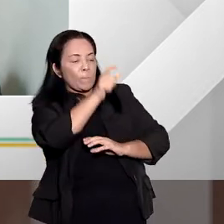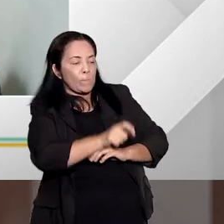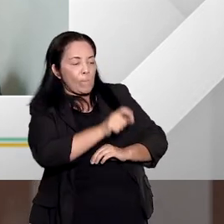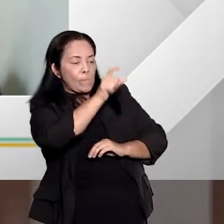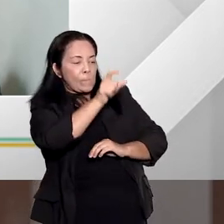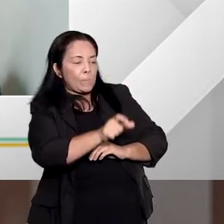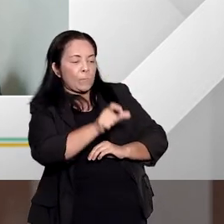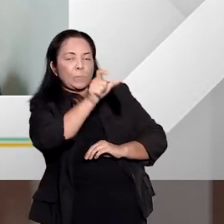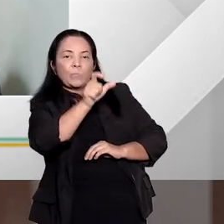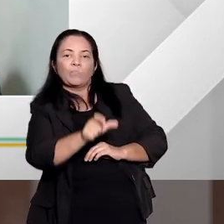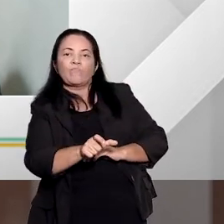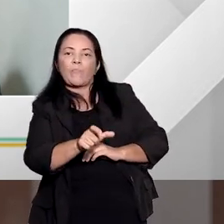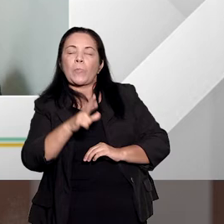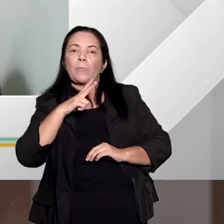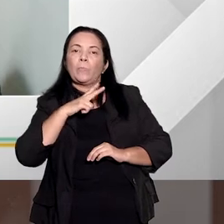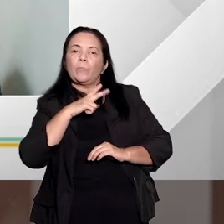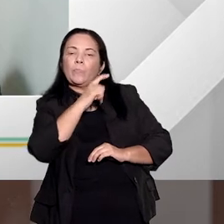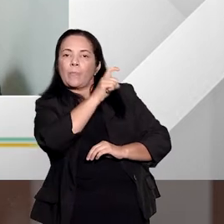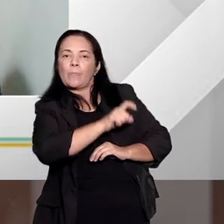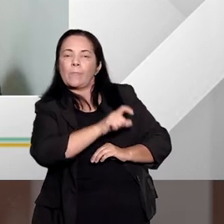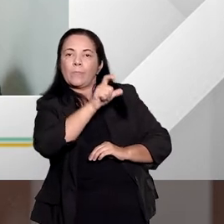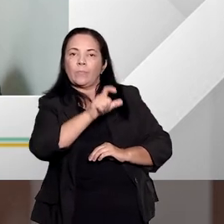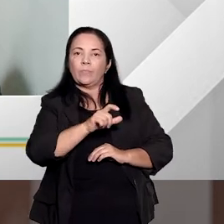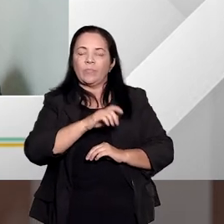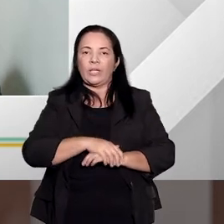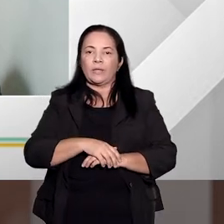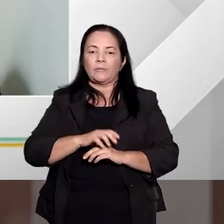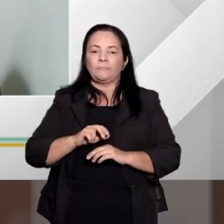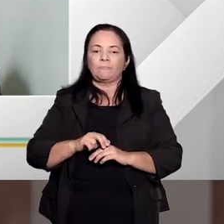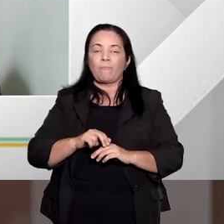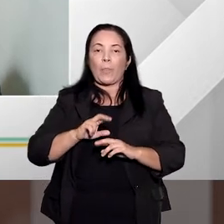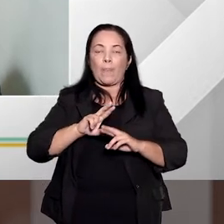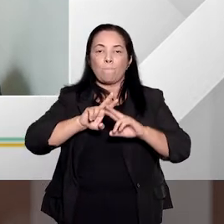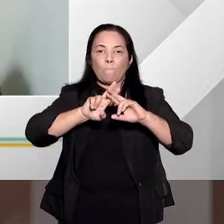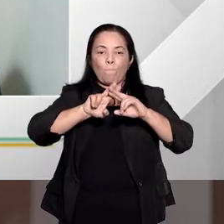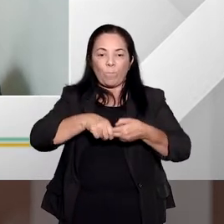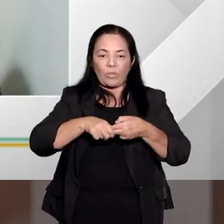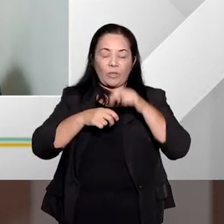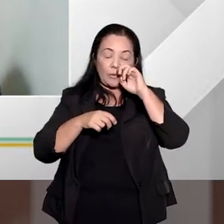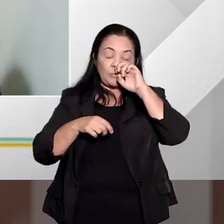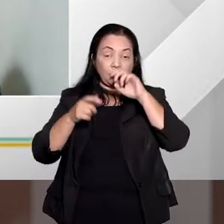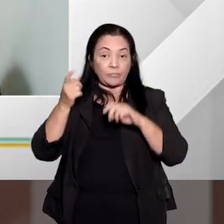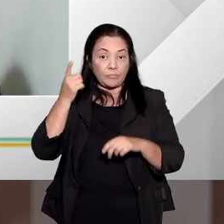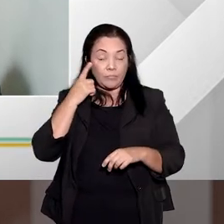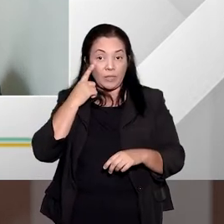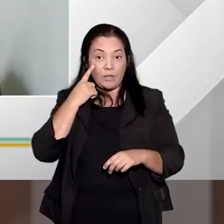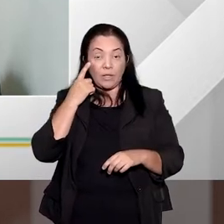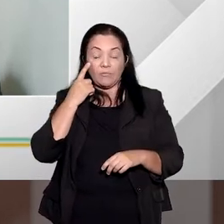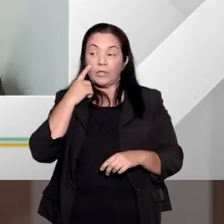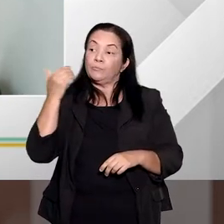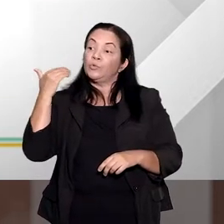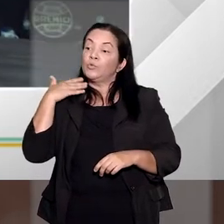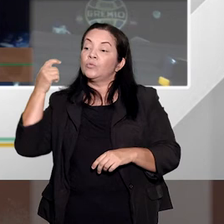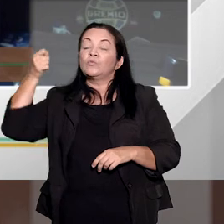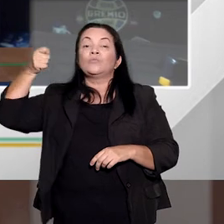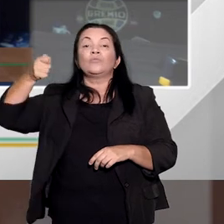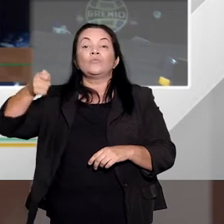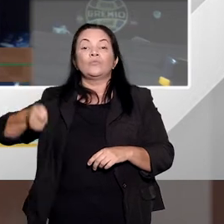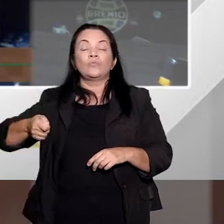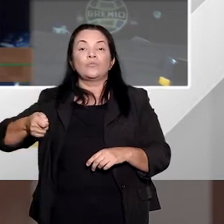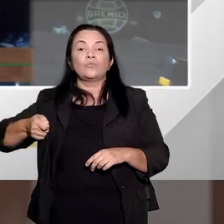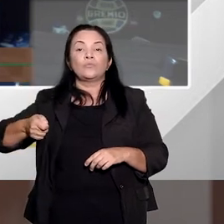É, é curioso que às vezes na prática a gente vê algo inusitado, porque o juiz, ele, ao